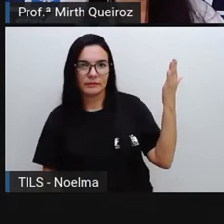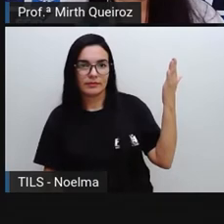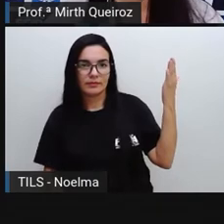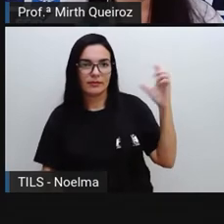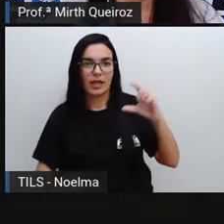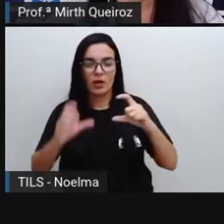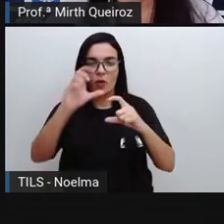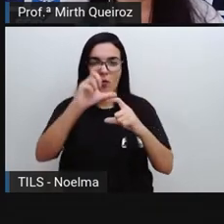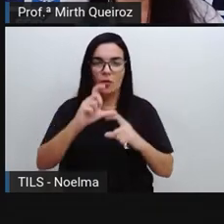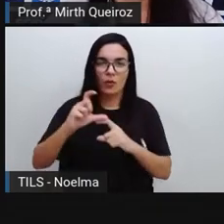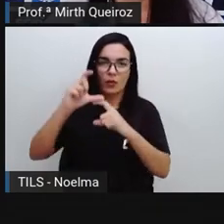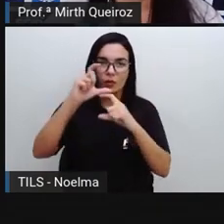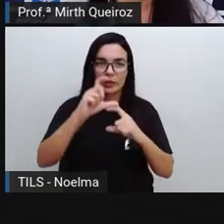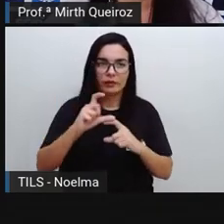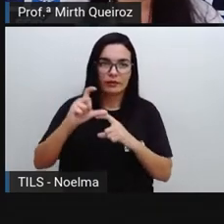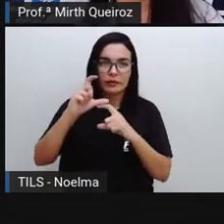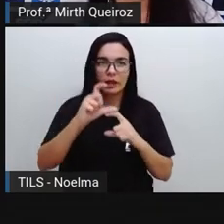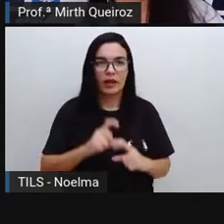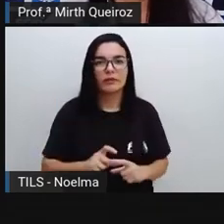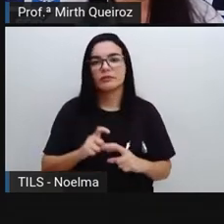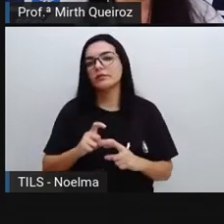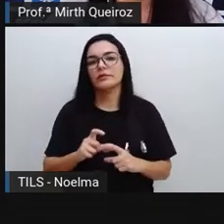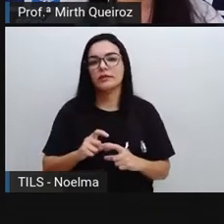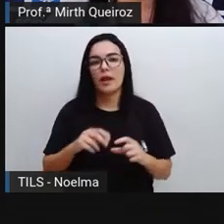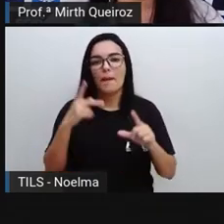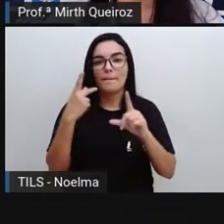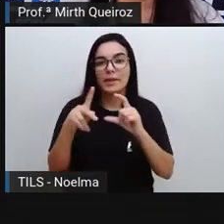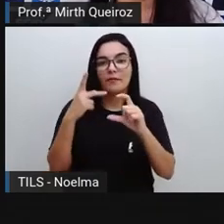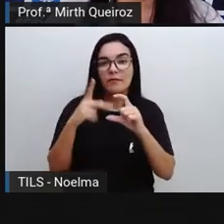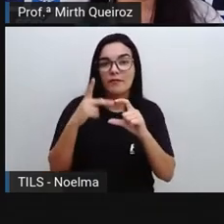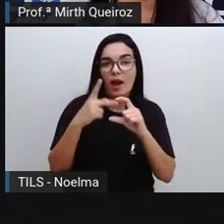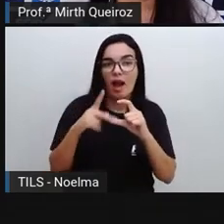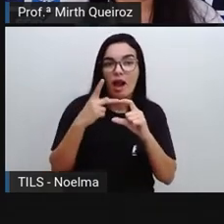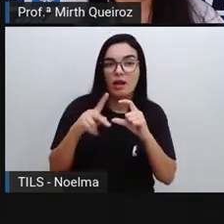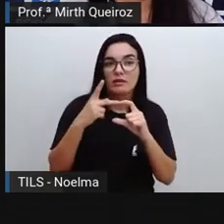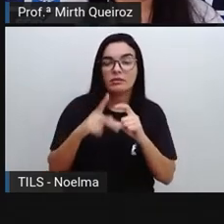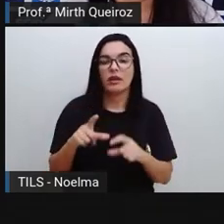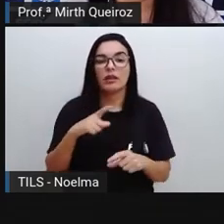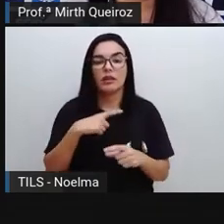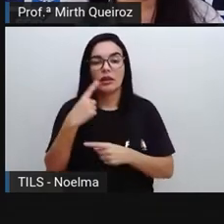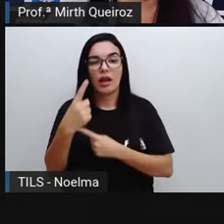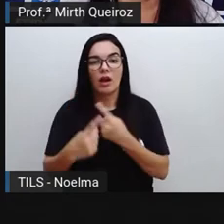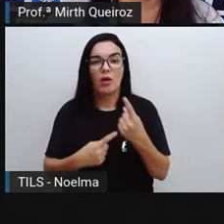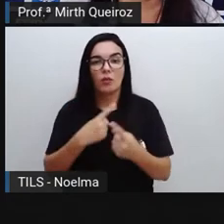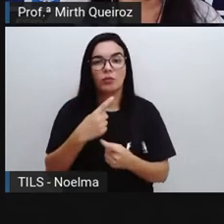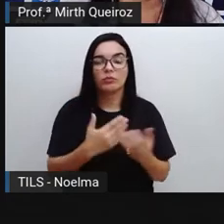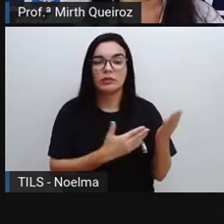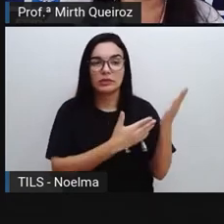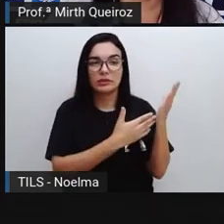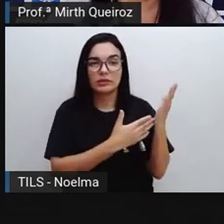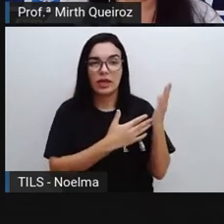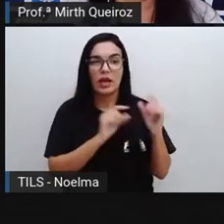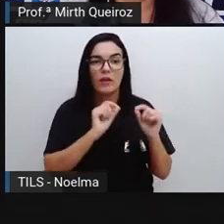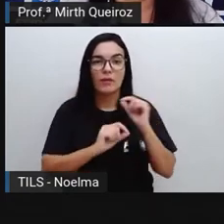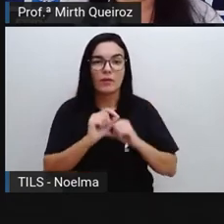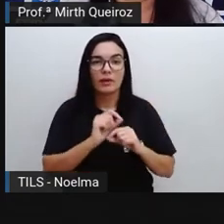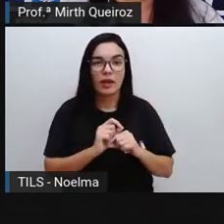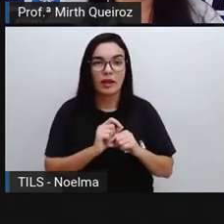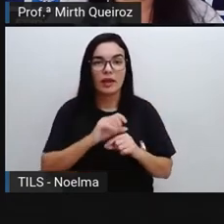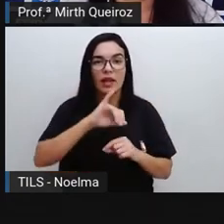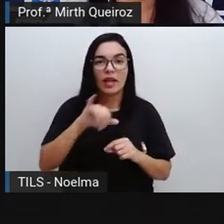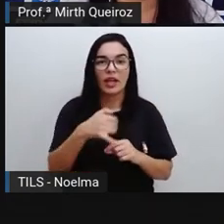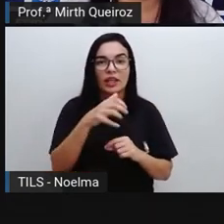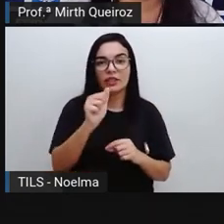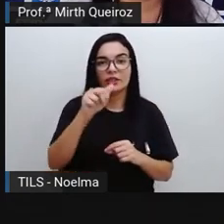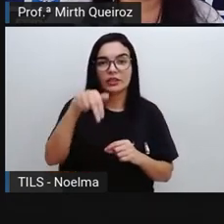coronavírus, Janssen e Pfizer. Ou algumas dessas vacinas, como é o caso da Janssen, né? Que